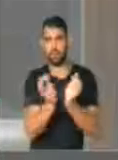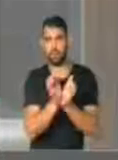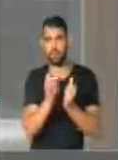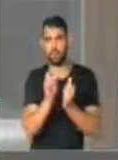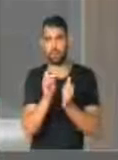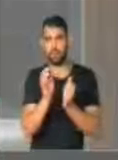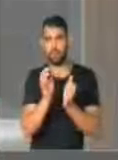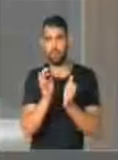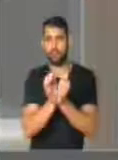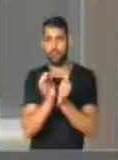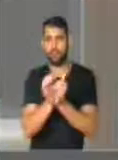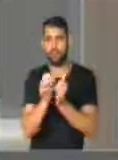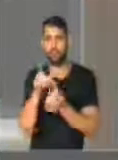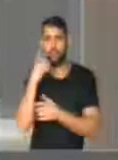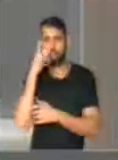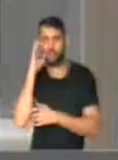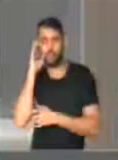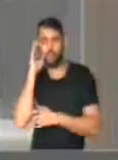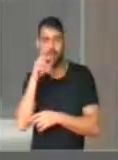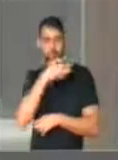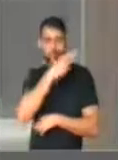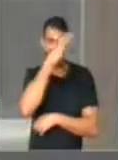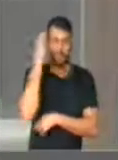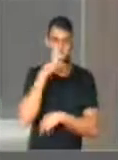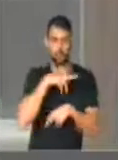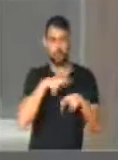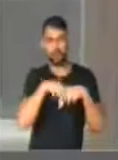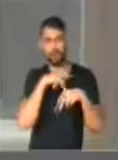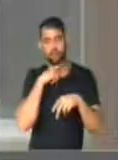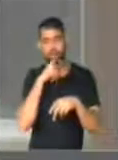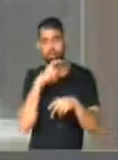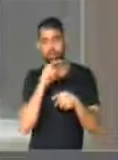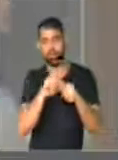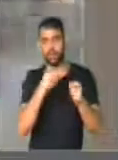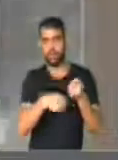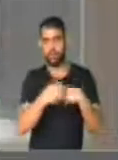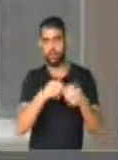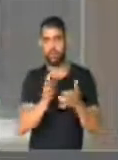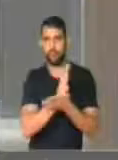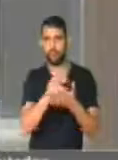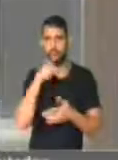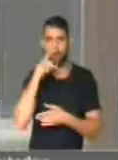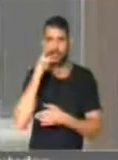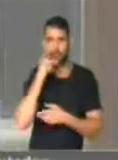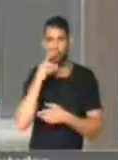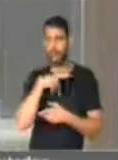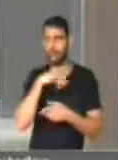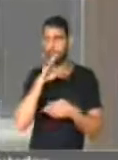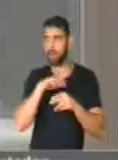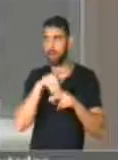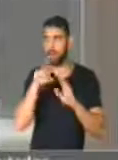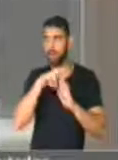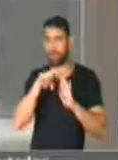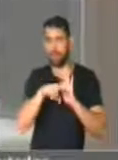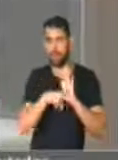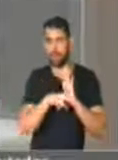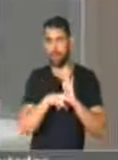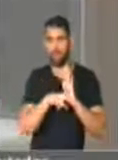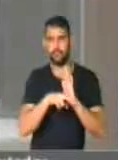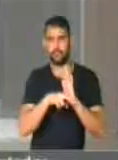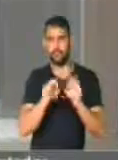chapa Dilma Temer por suposto abuso de poder econômico e político, que é a regra